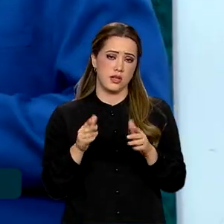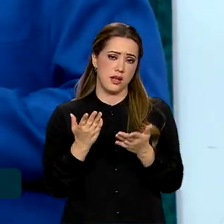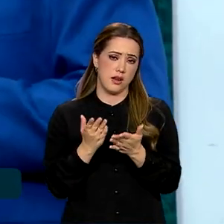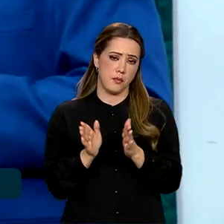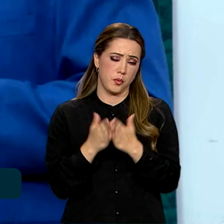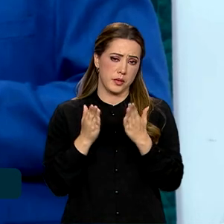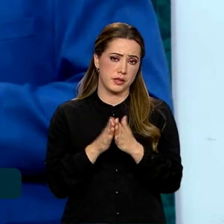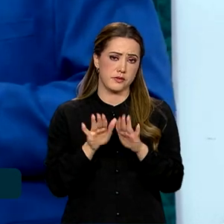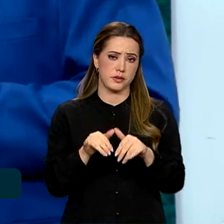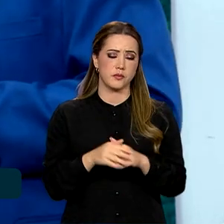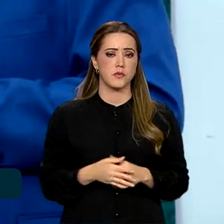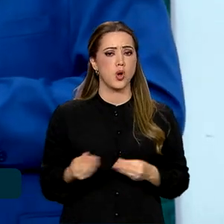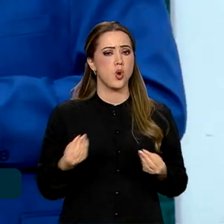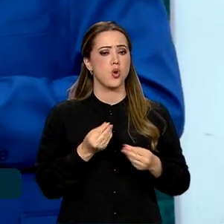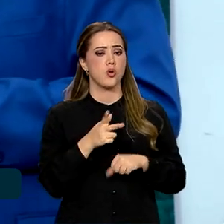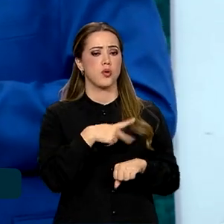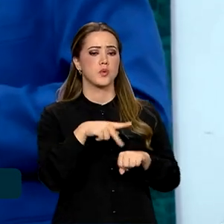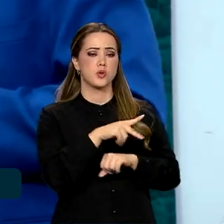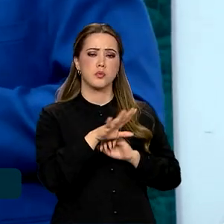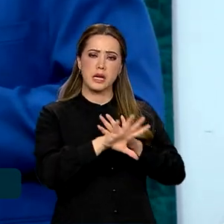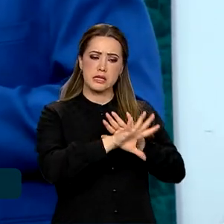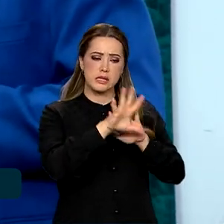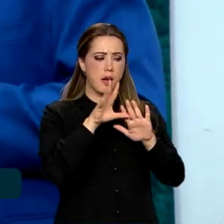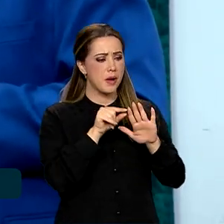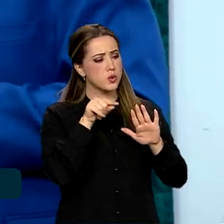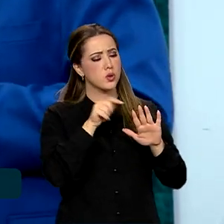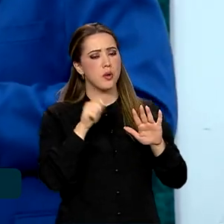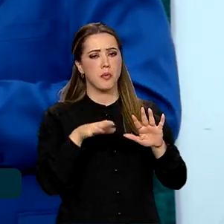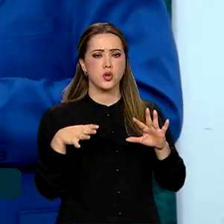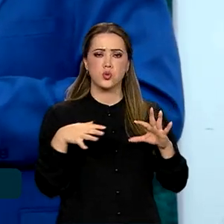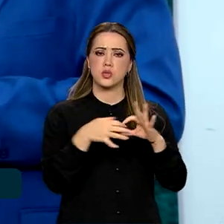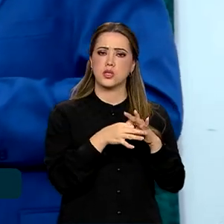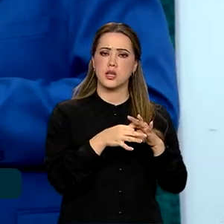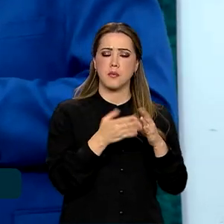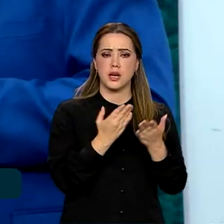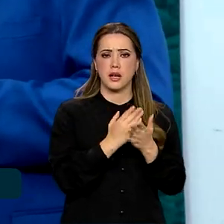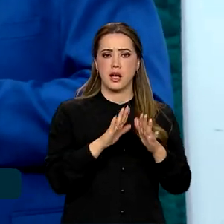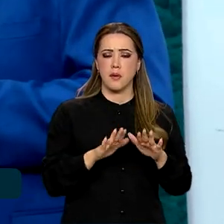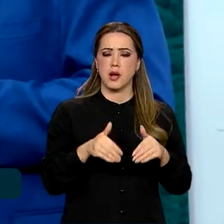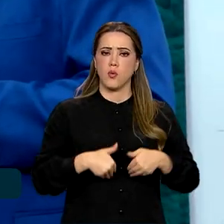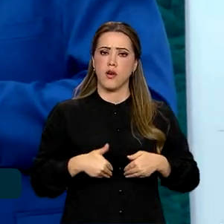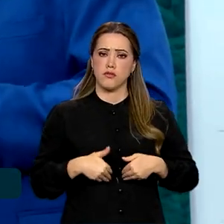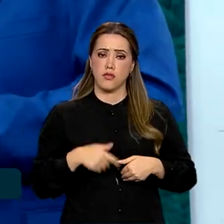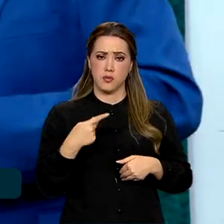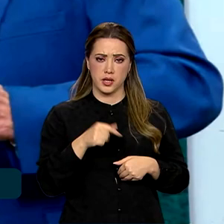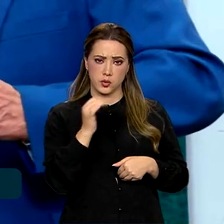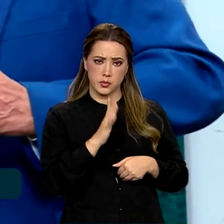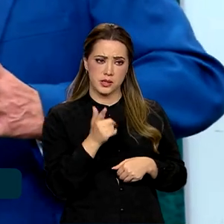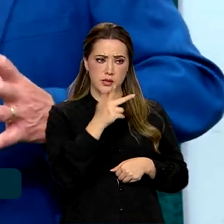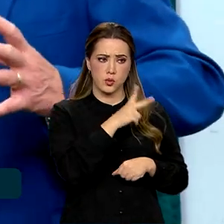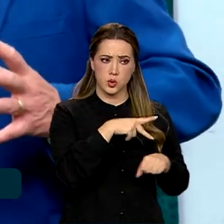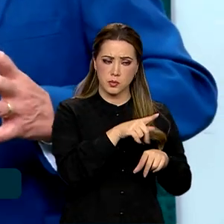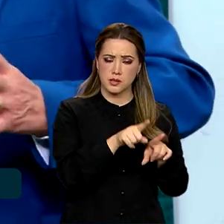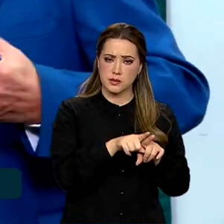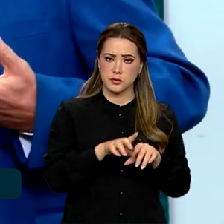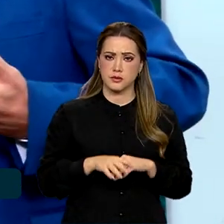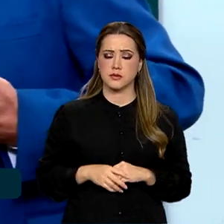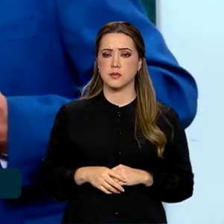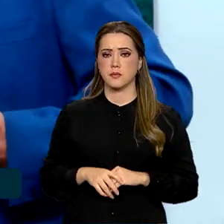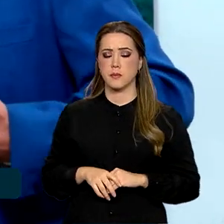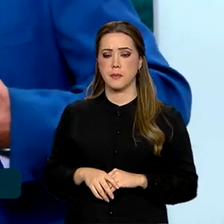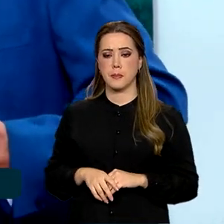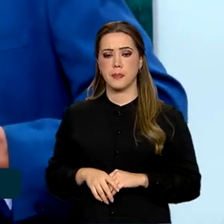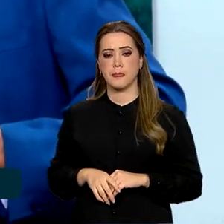então, podem se alinhar para acabar com a pobreza e para acabar também com a fome, não só aqui no Brasil, mas nos outros países também? Então, o Brasil,